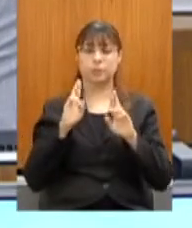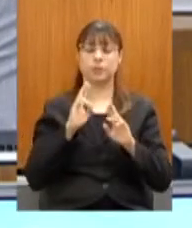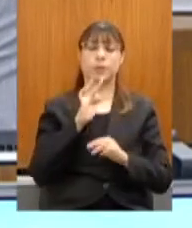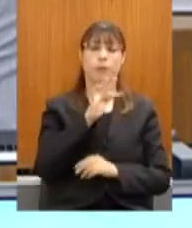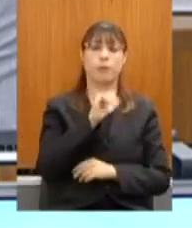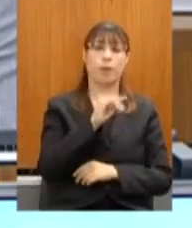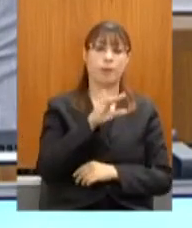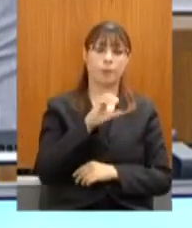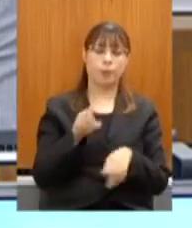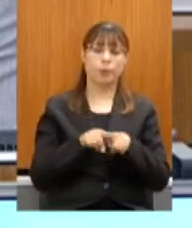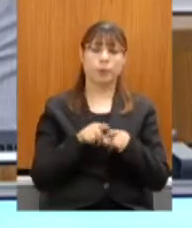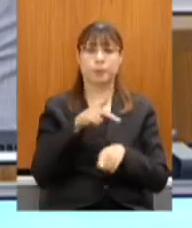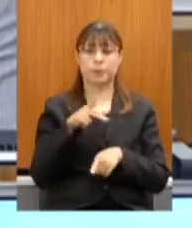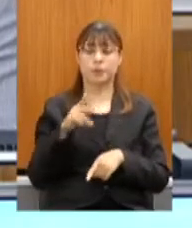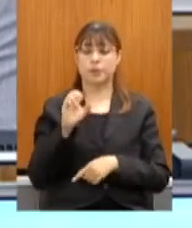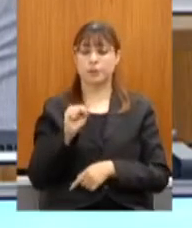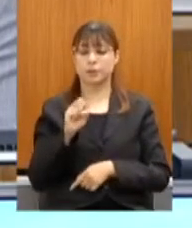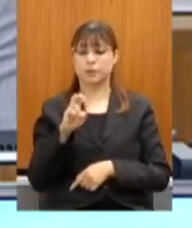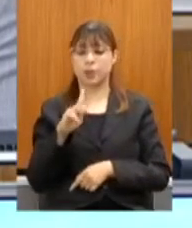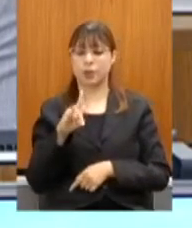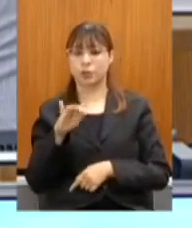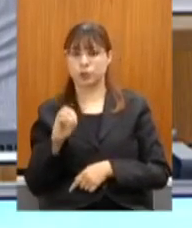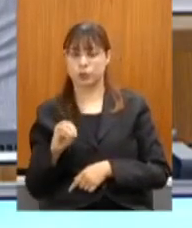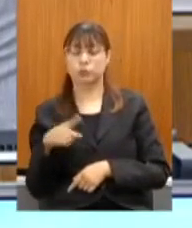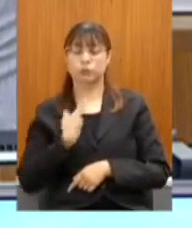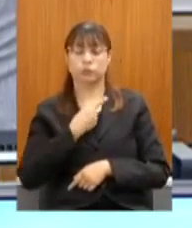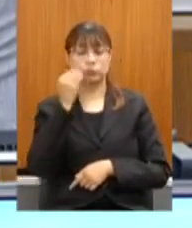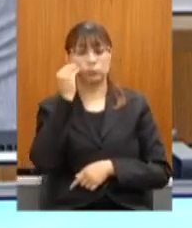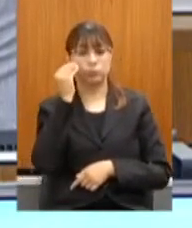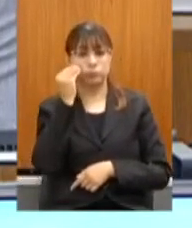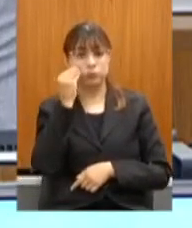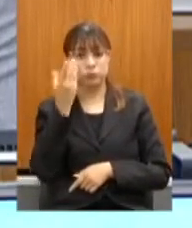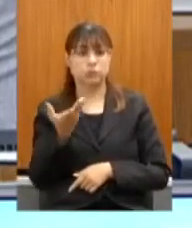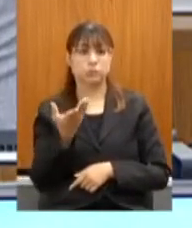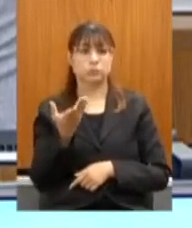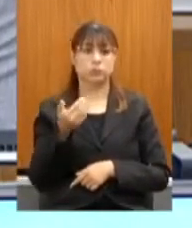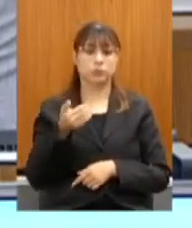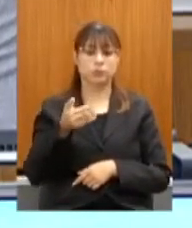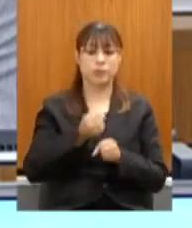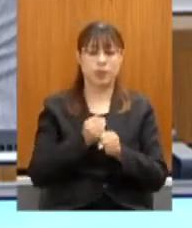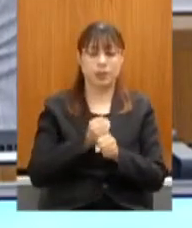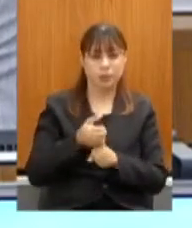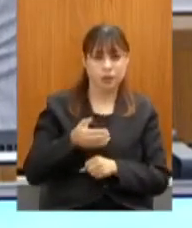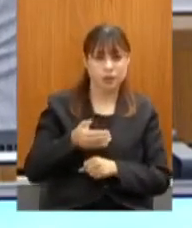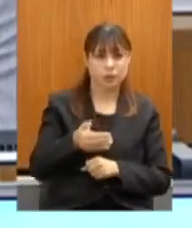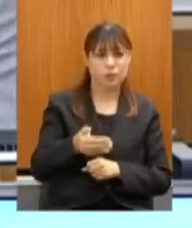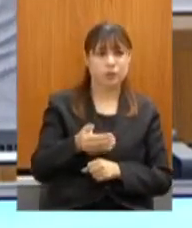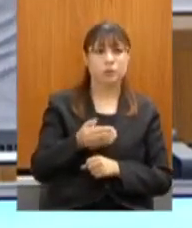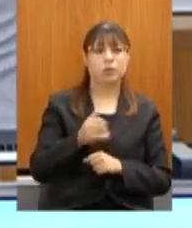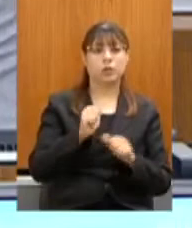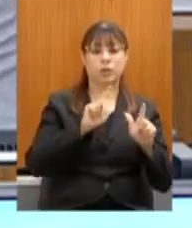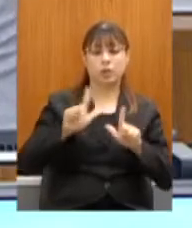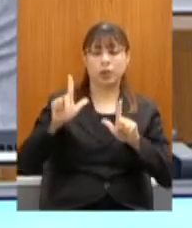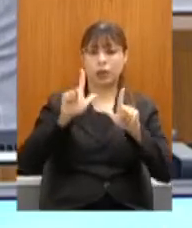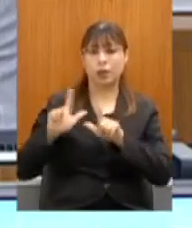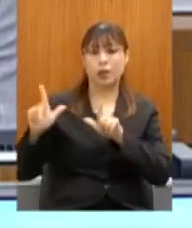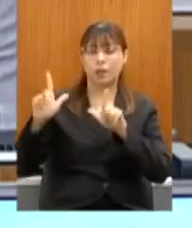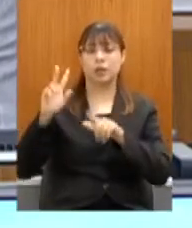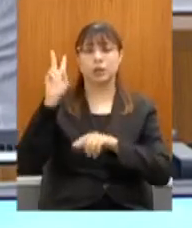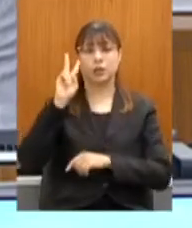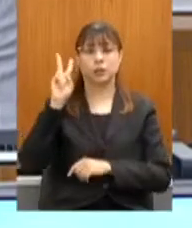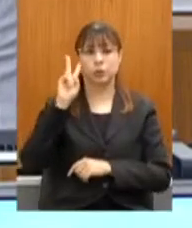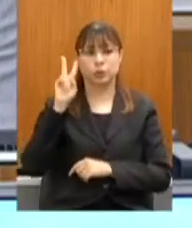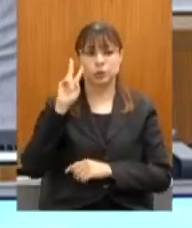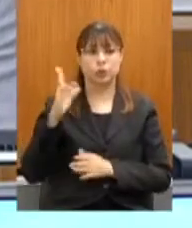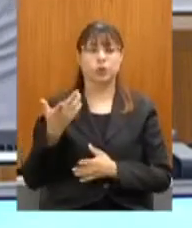Sérgio, onde nós pretendemos colocar nos próximos anos um projeto Telas na História, onde